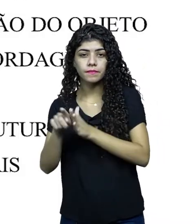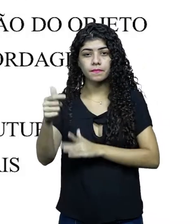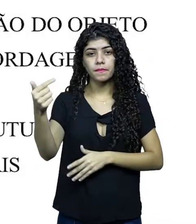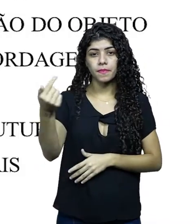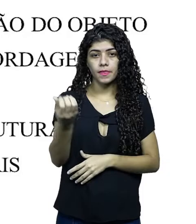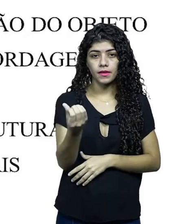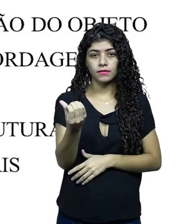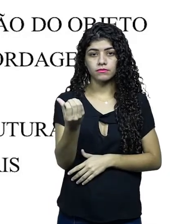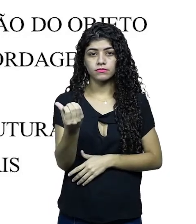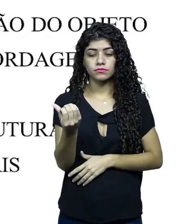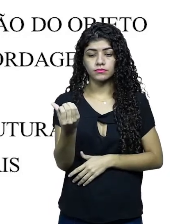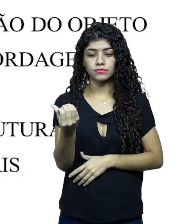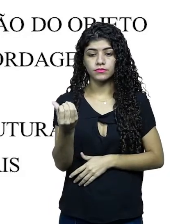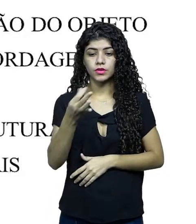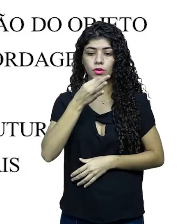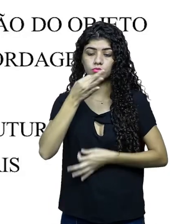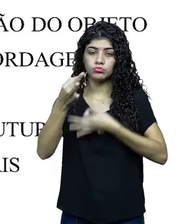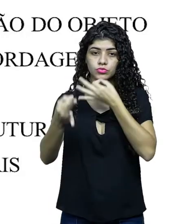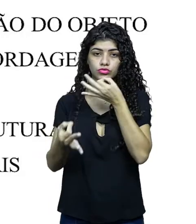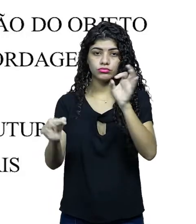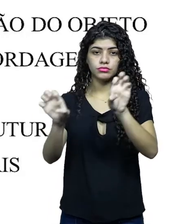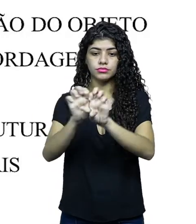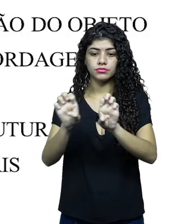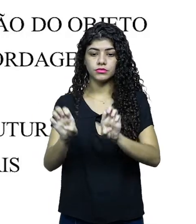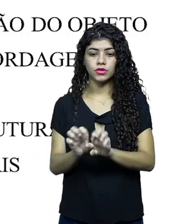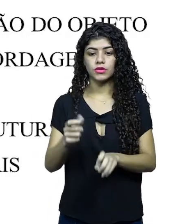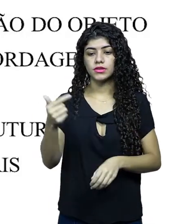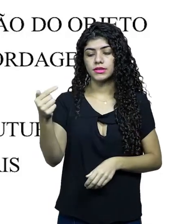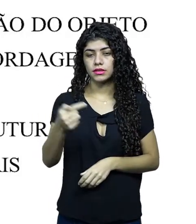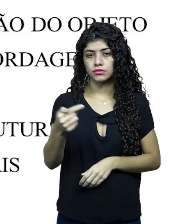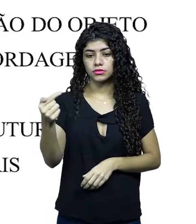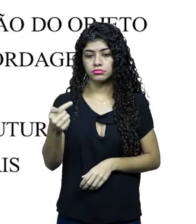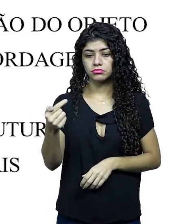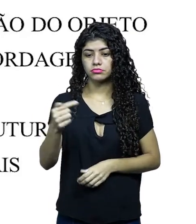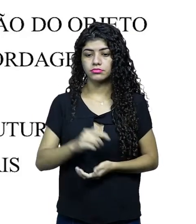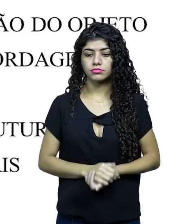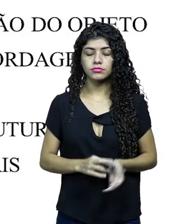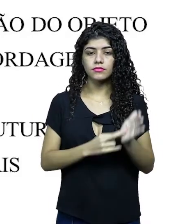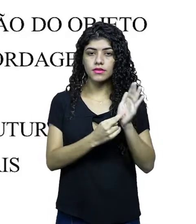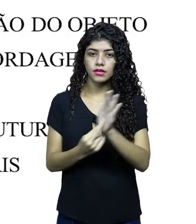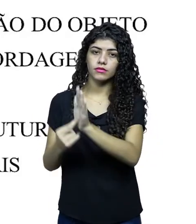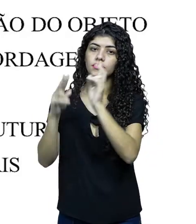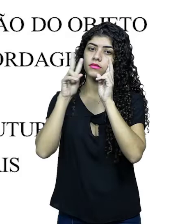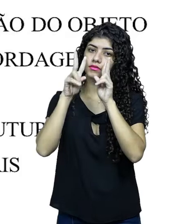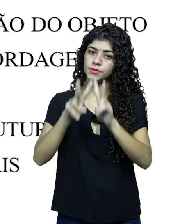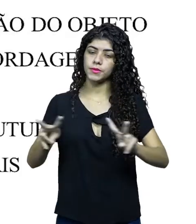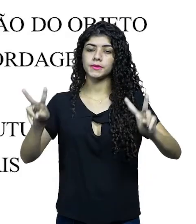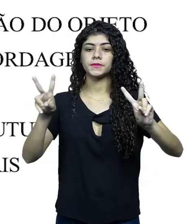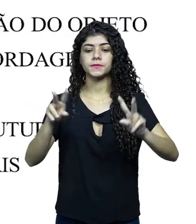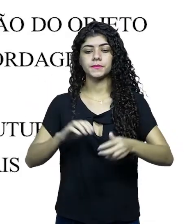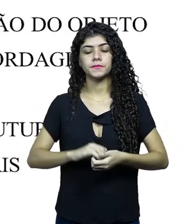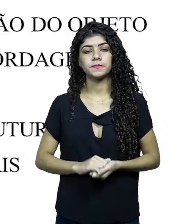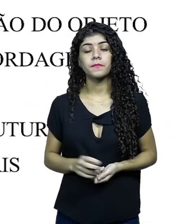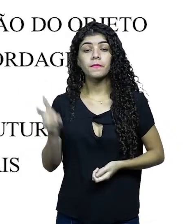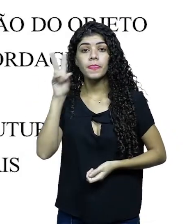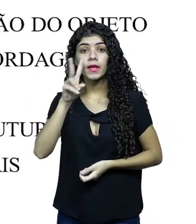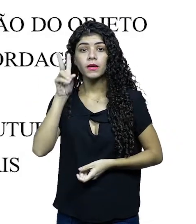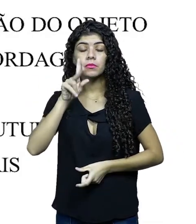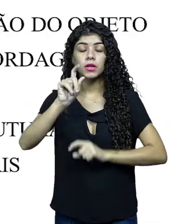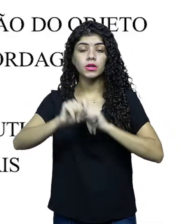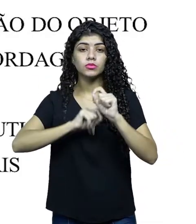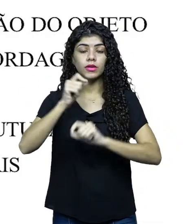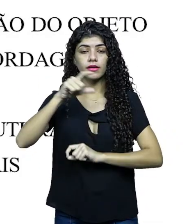pesquisa. Seis, sugestão de estrutura. Sete, referências visuais.